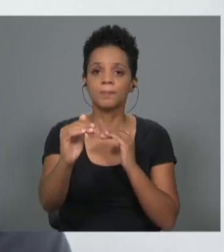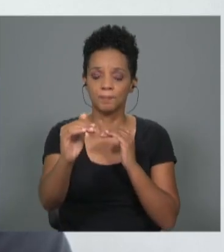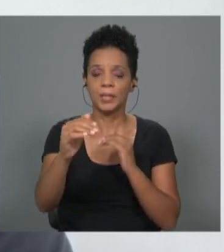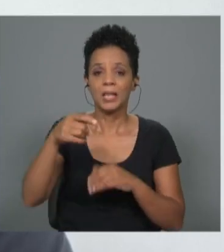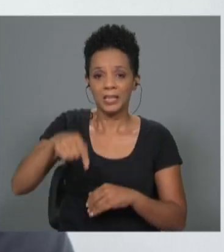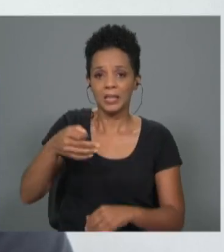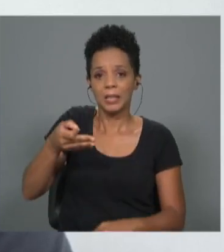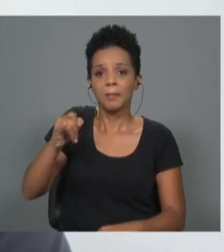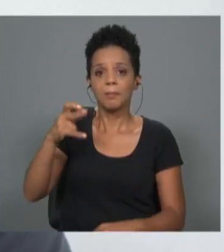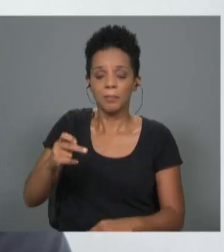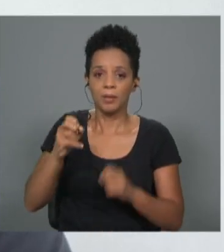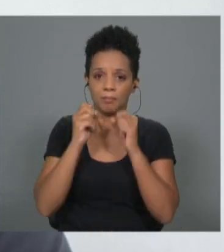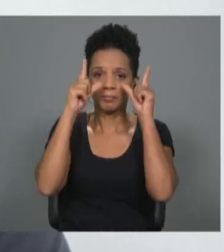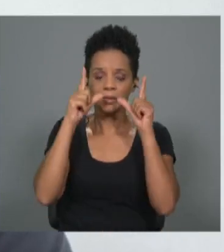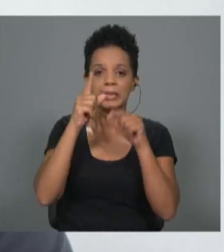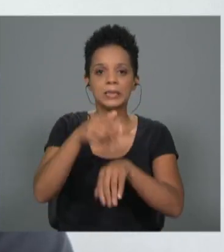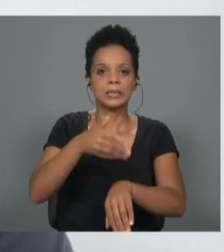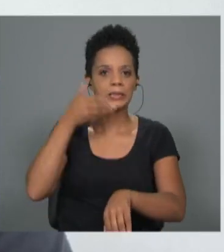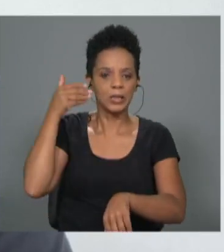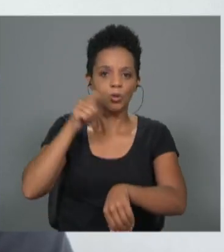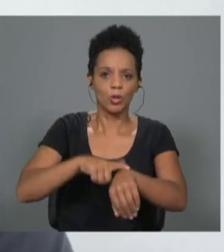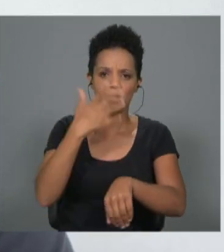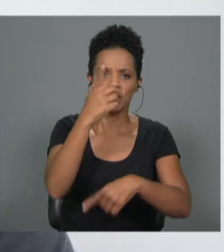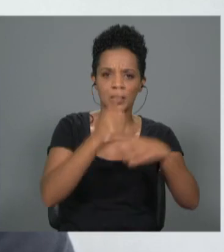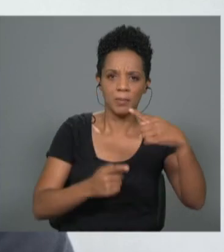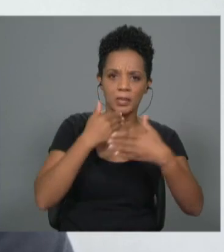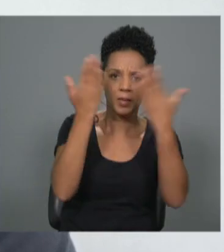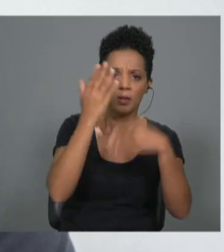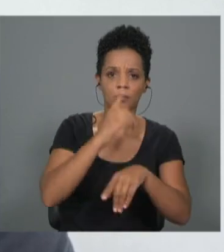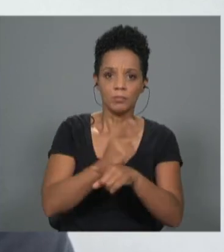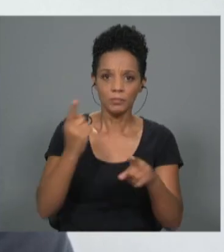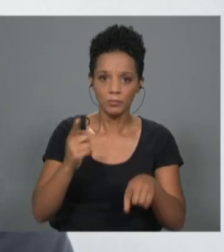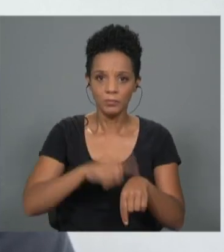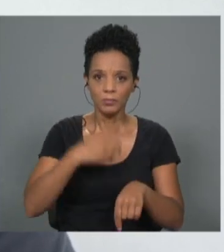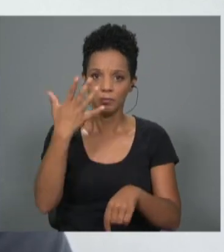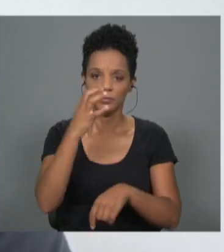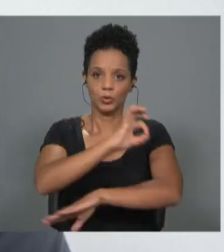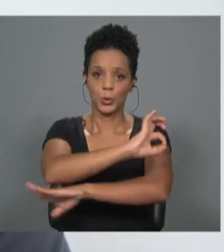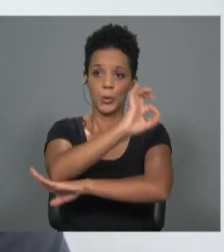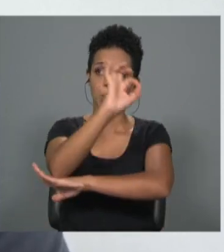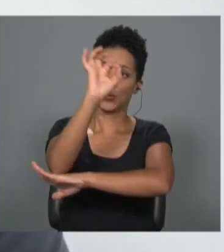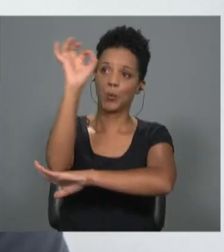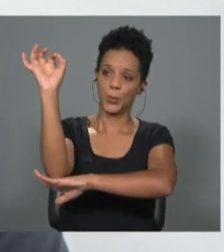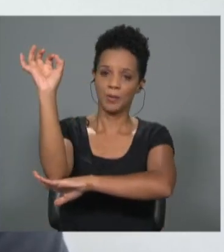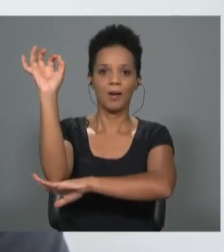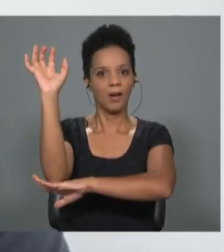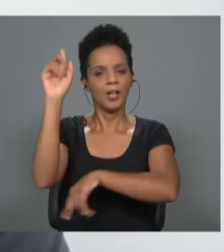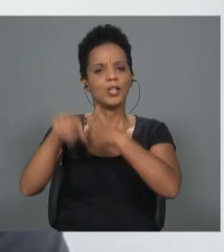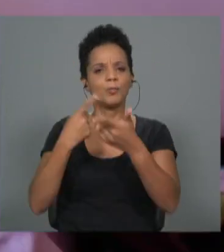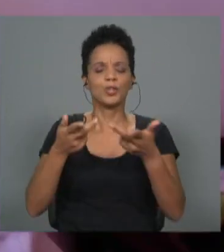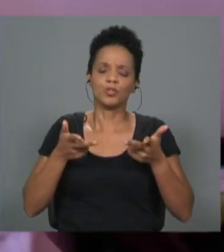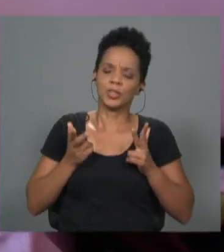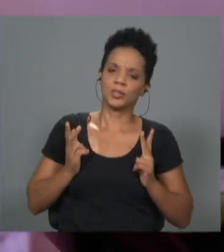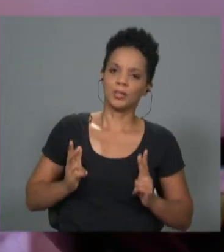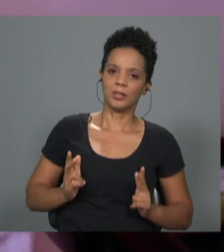fazer uma reunião, acordei às cinco e meia da manhã, o que aqui é normal, o sol nasce às cinco. Mas a verdade é que depois fui descansar e fui até à piscina